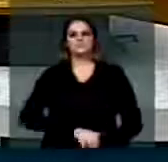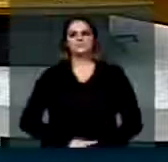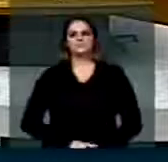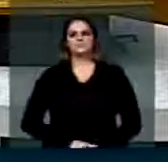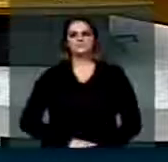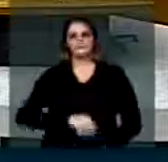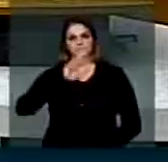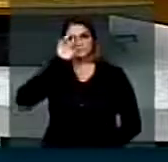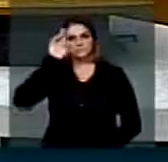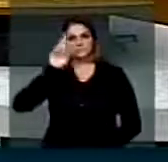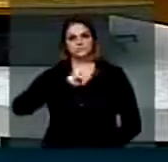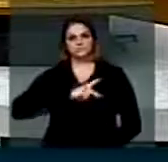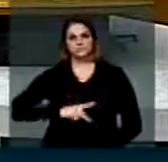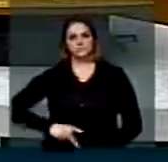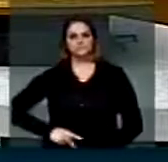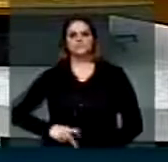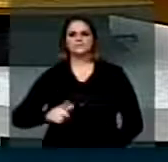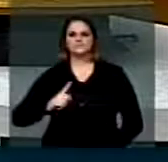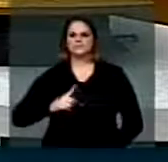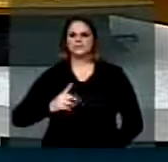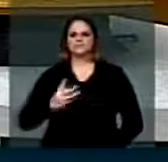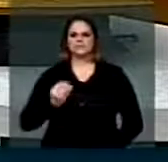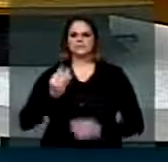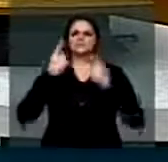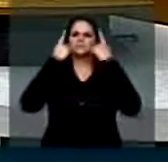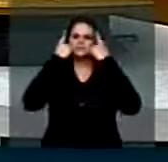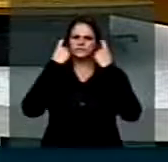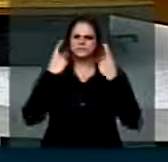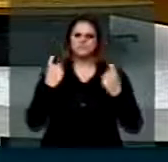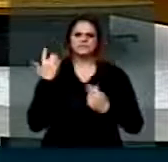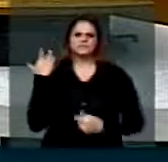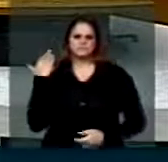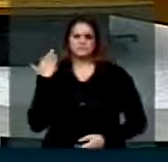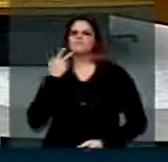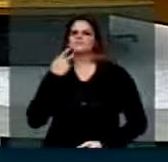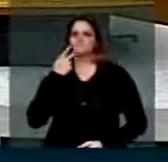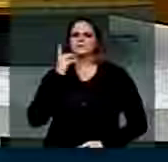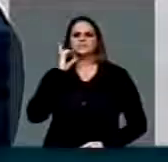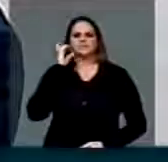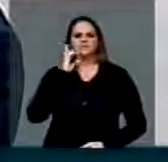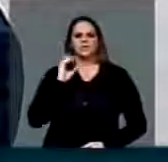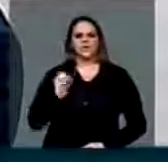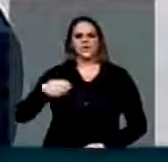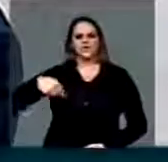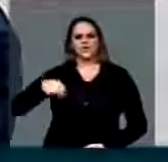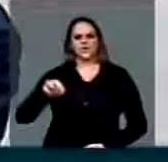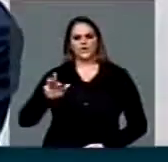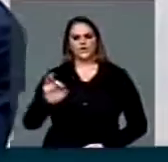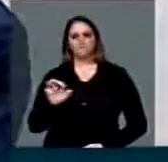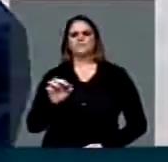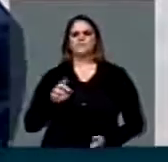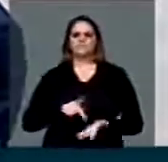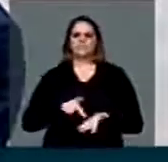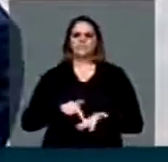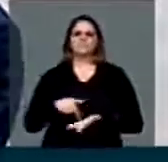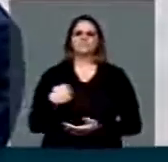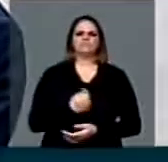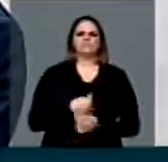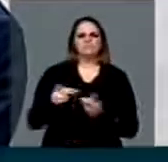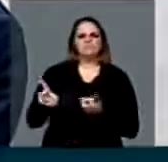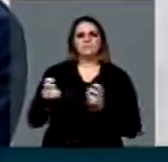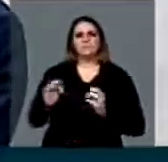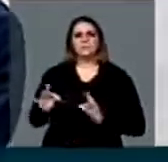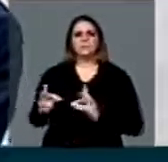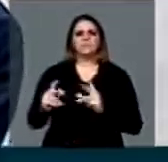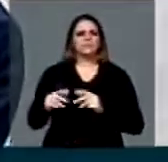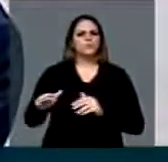A espiral de violência que o deputado Onofre fez referência aqui, que estamos vendo seguidamente, em todos os campos da vida